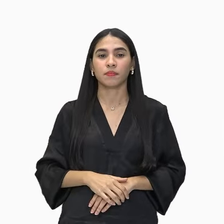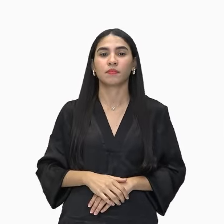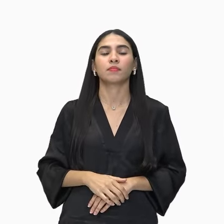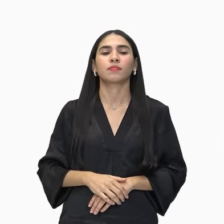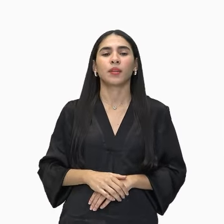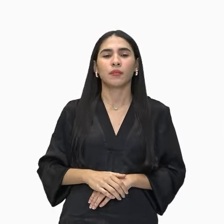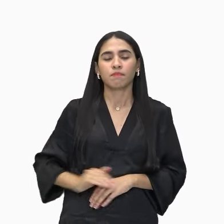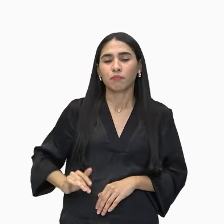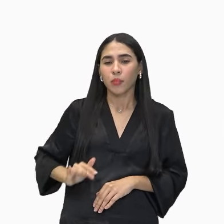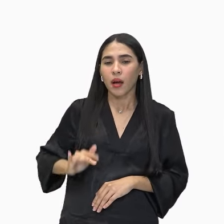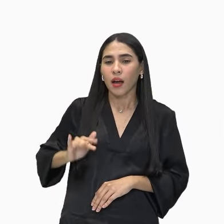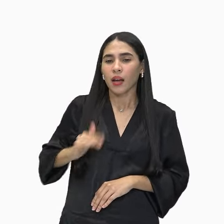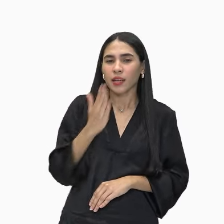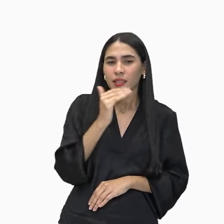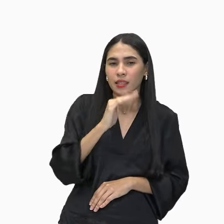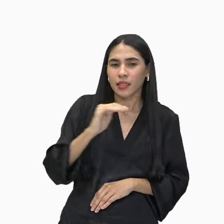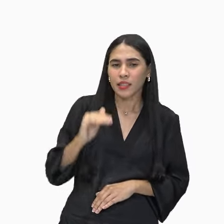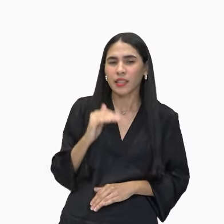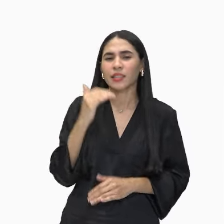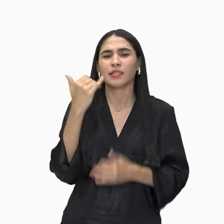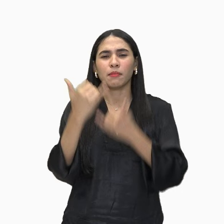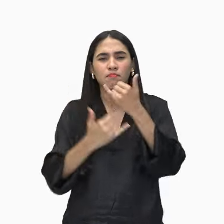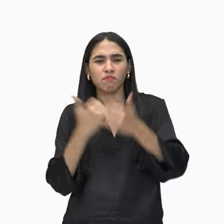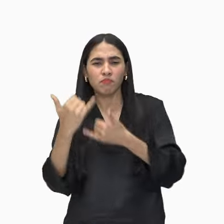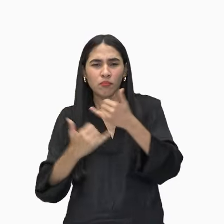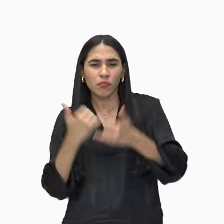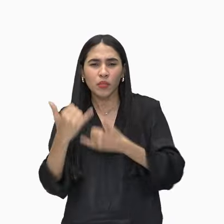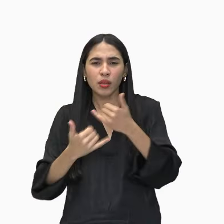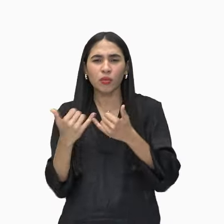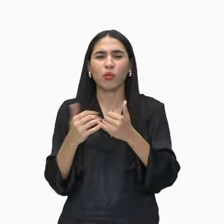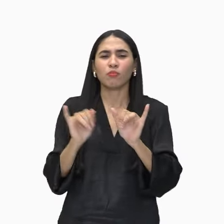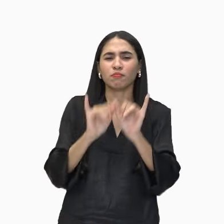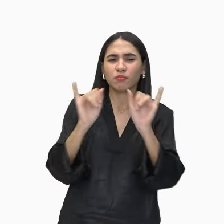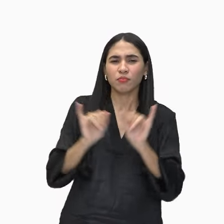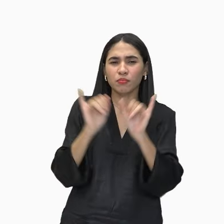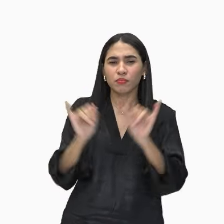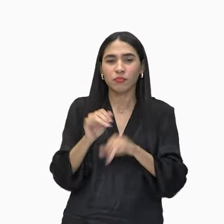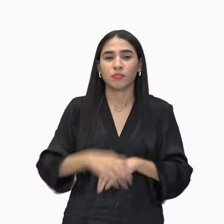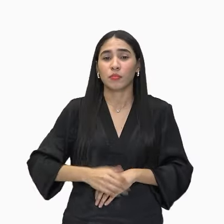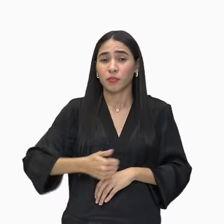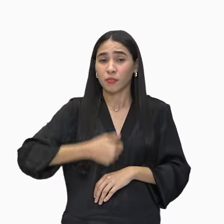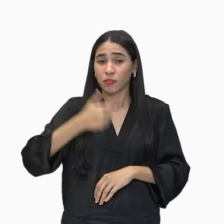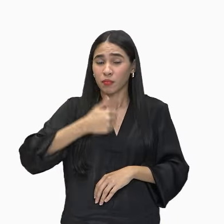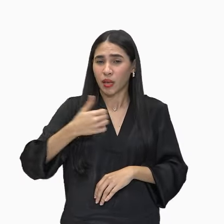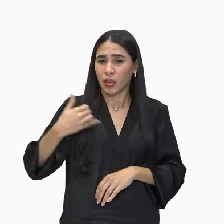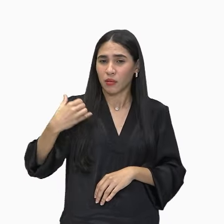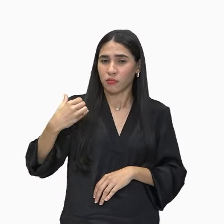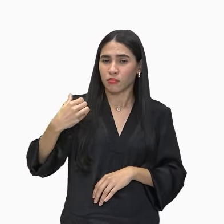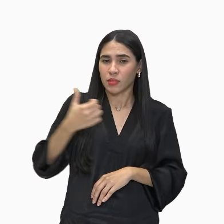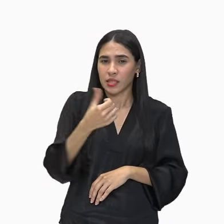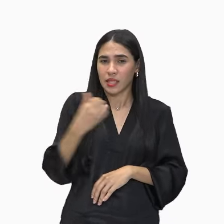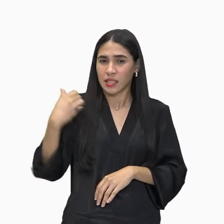meninice, fez coisas de sarapantar. De primeiro, passou mais de seis